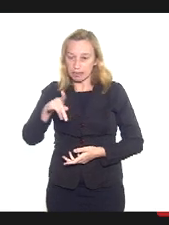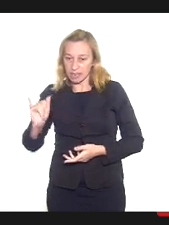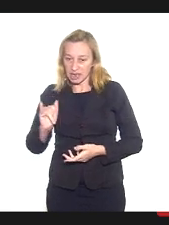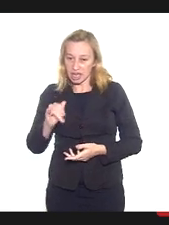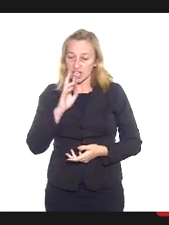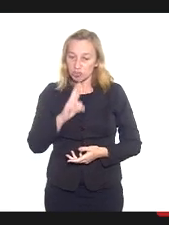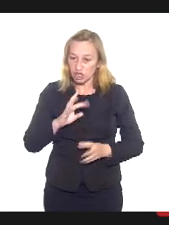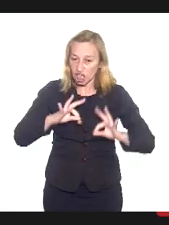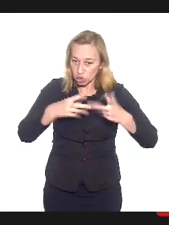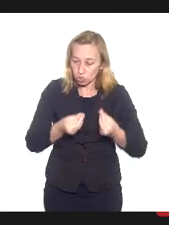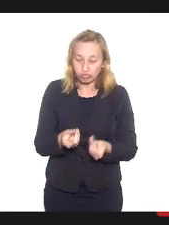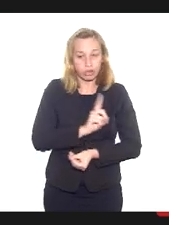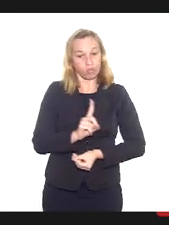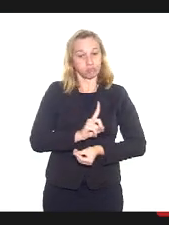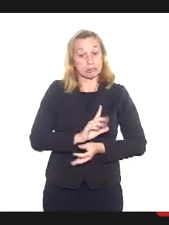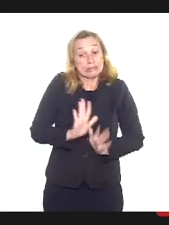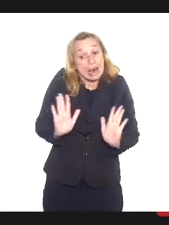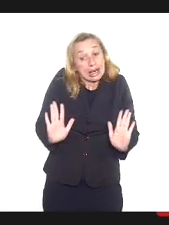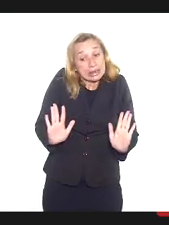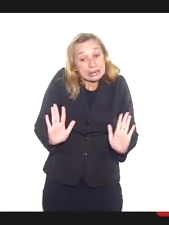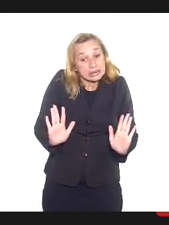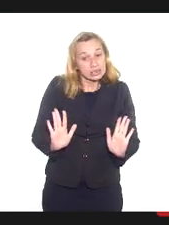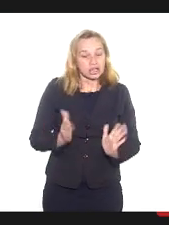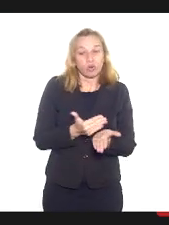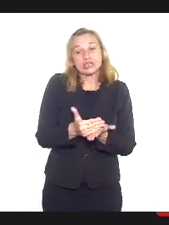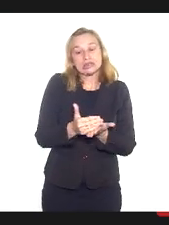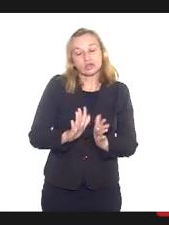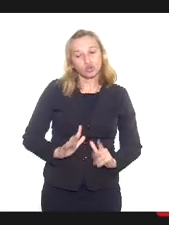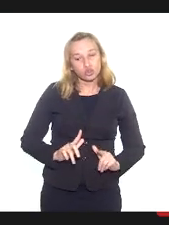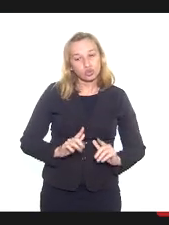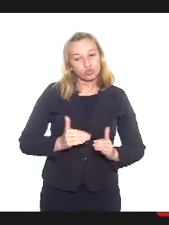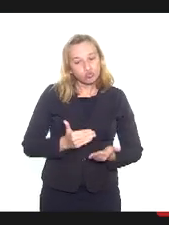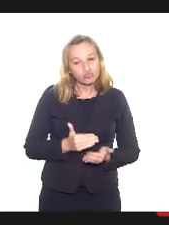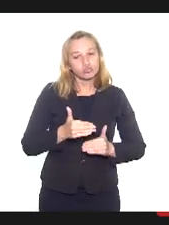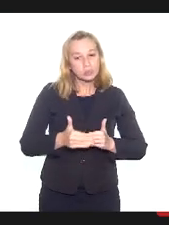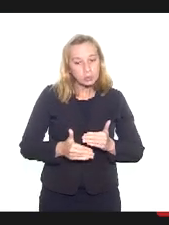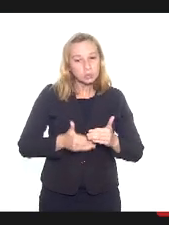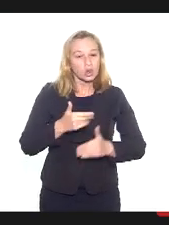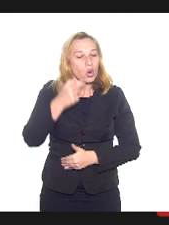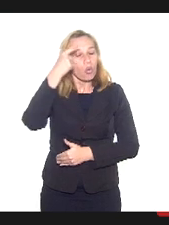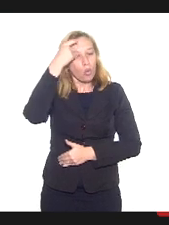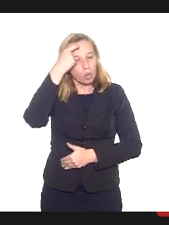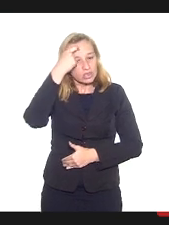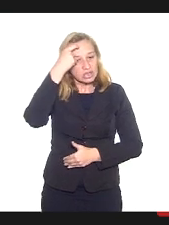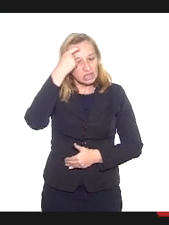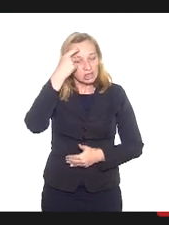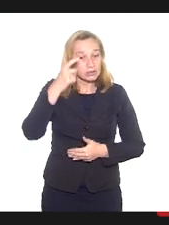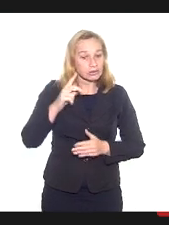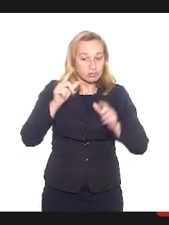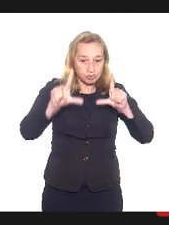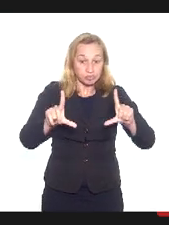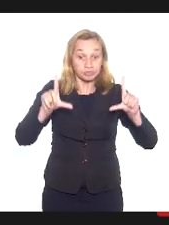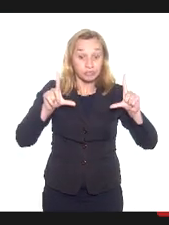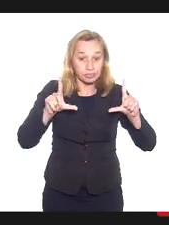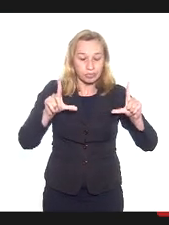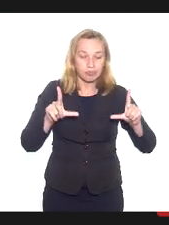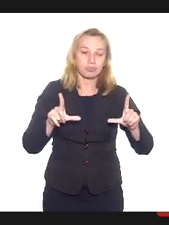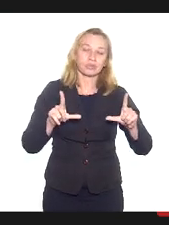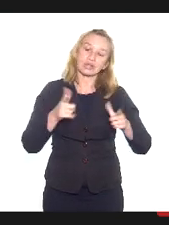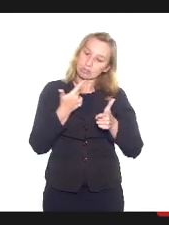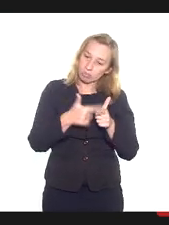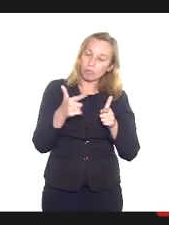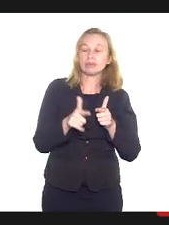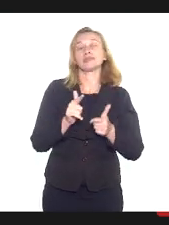respostas? Não dará. Mas é o início de uma caminhada de conscientização, de visibilidade para esse